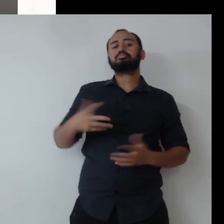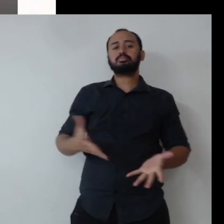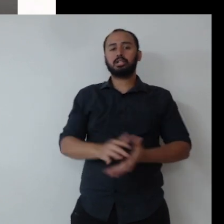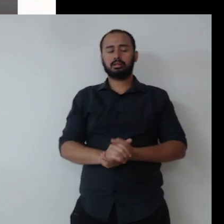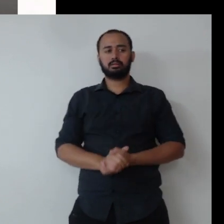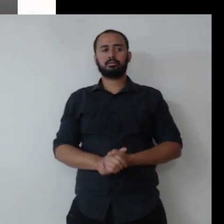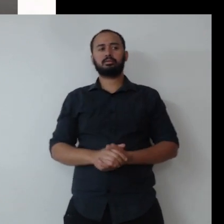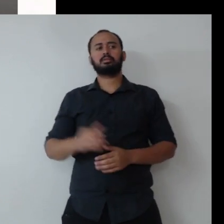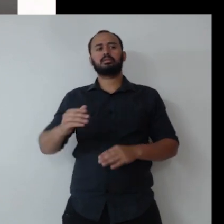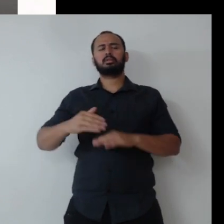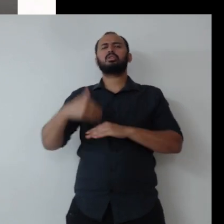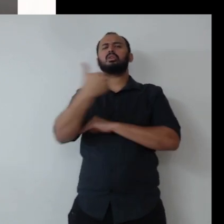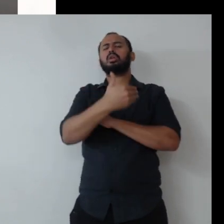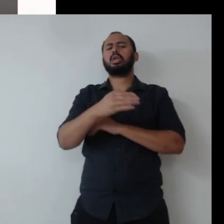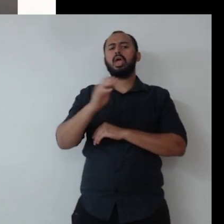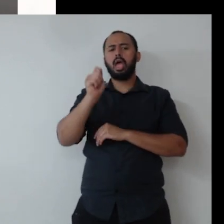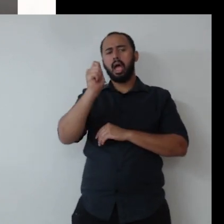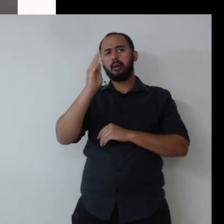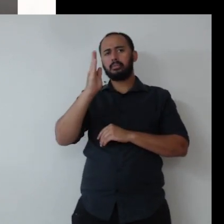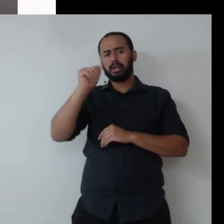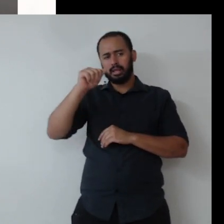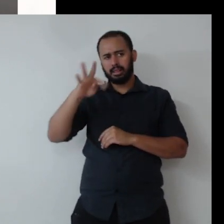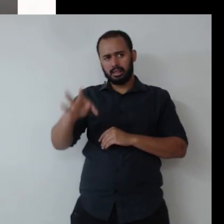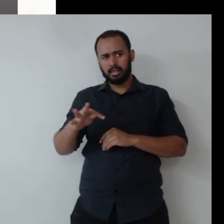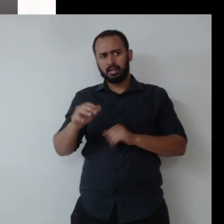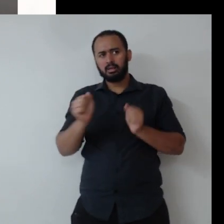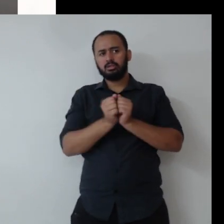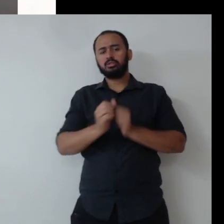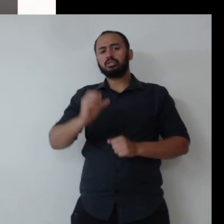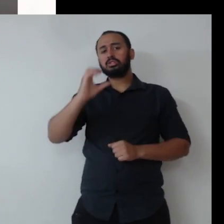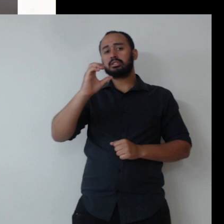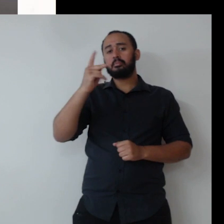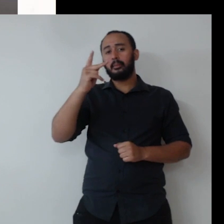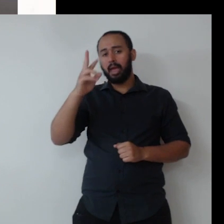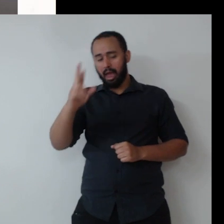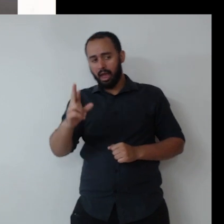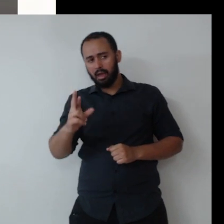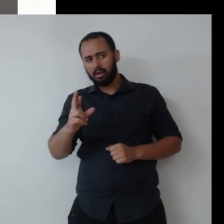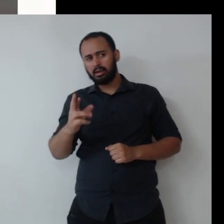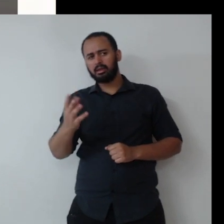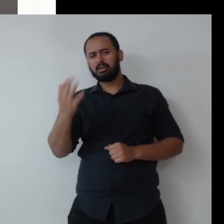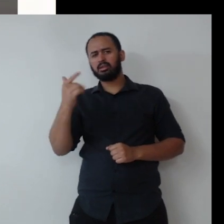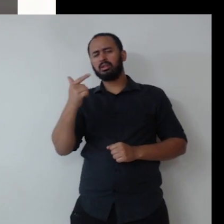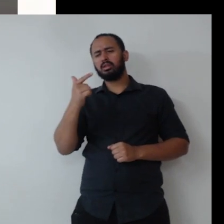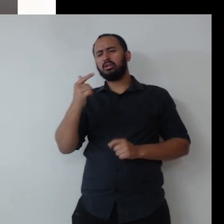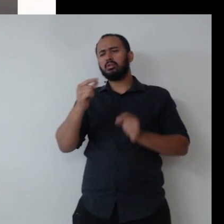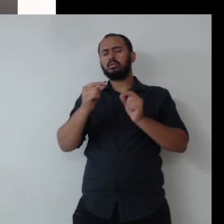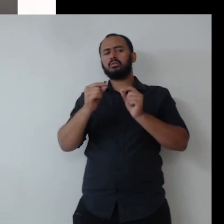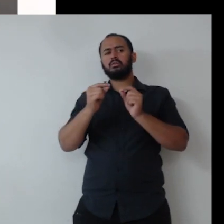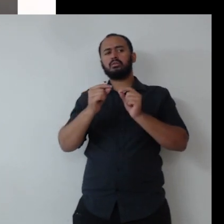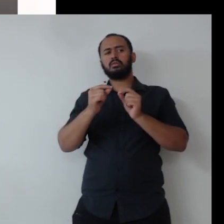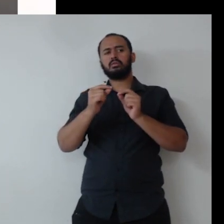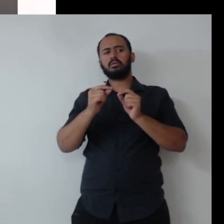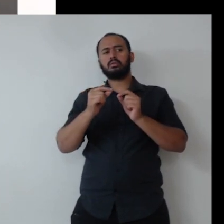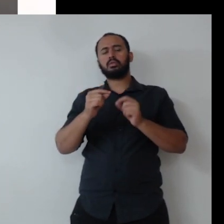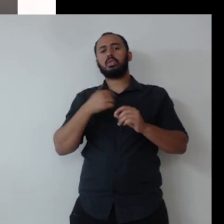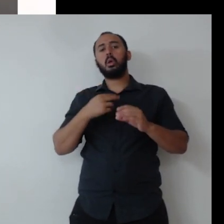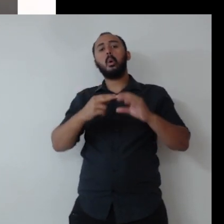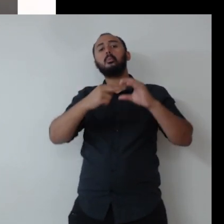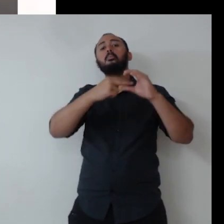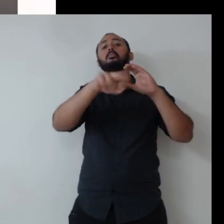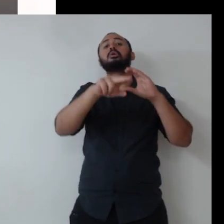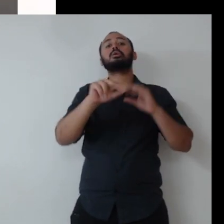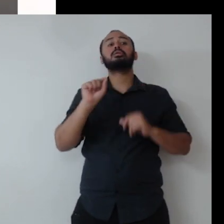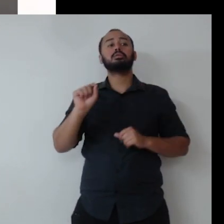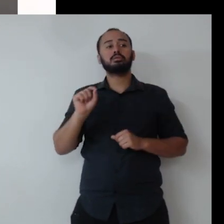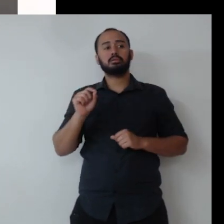passado, em São Paulo, da ABNT, dessa PR, de 2030, eu fiz um e-mail para